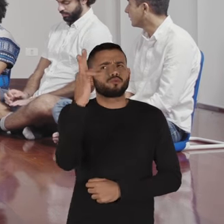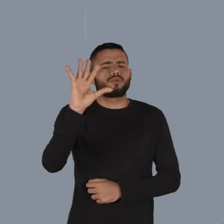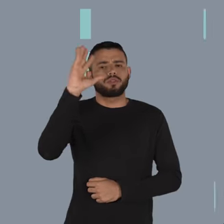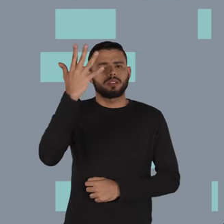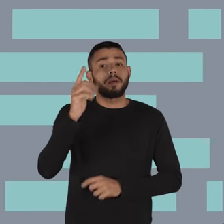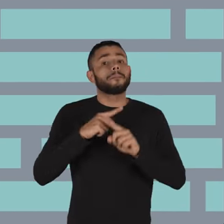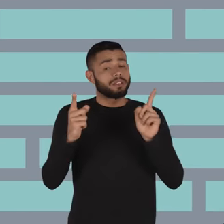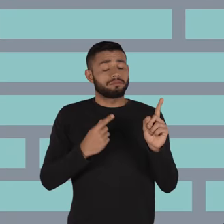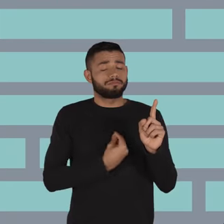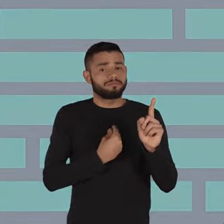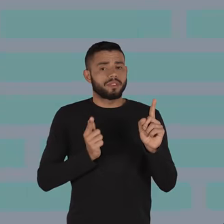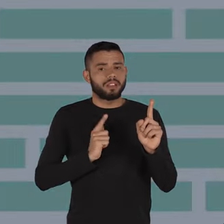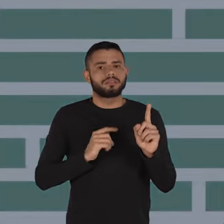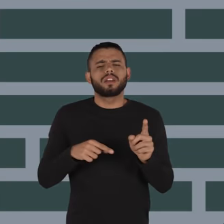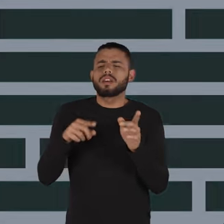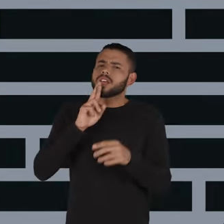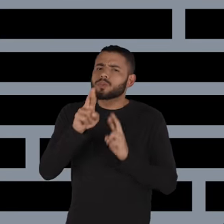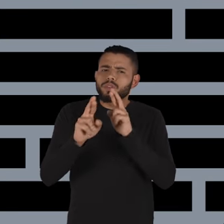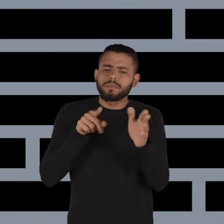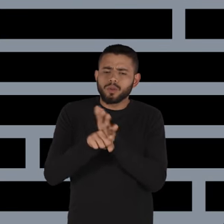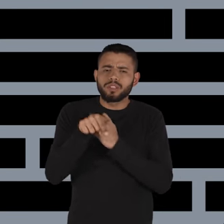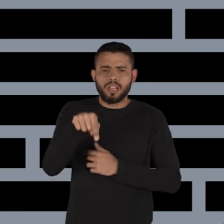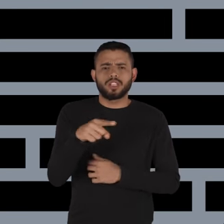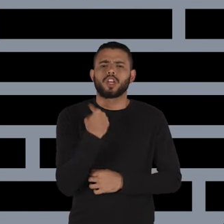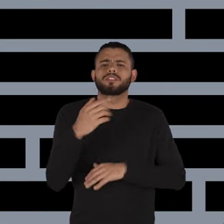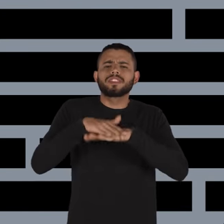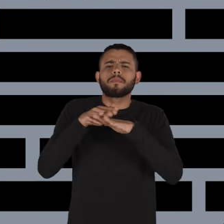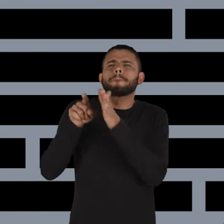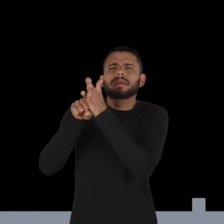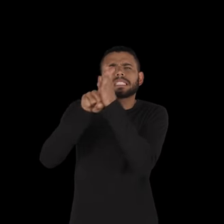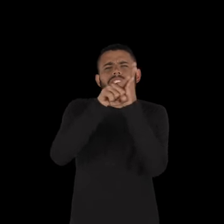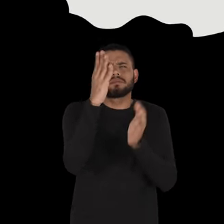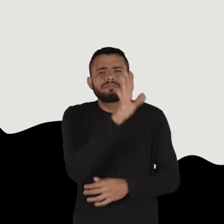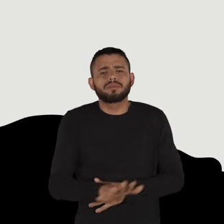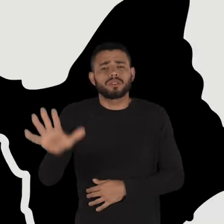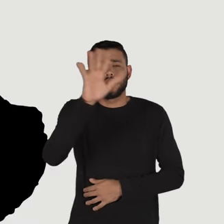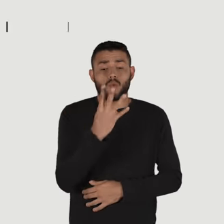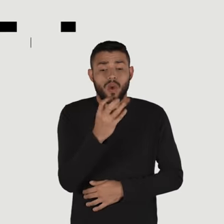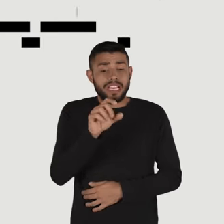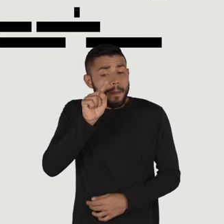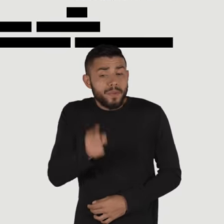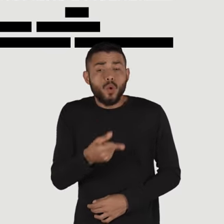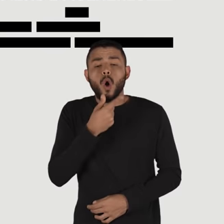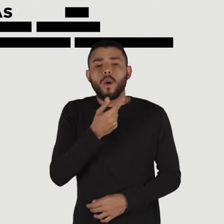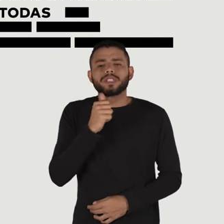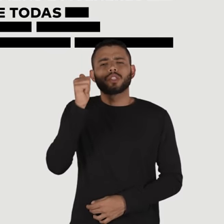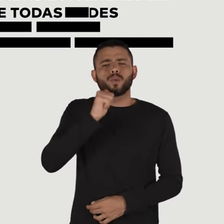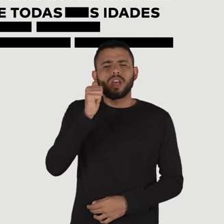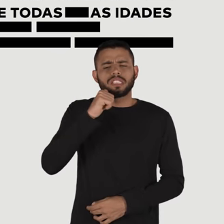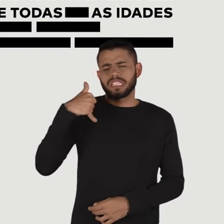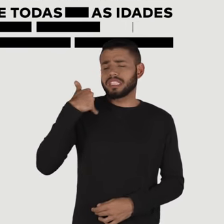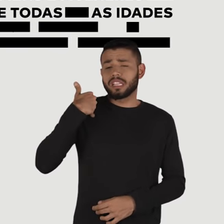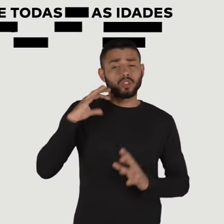mas existe. Para responder essa e outras perguntas, realizamos uma pesquisa nacional que escutou mais de 40 mil homens e